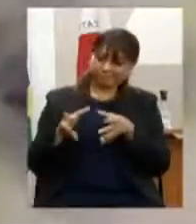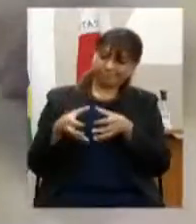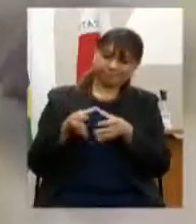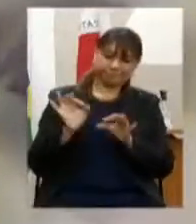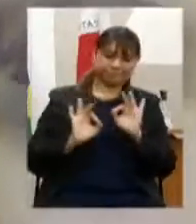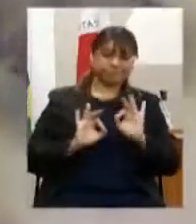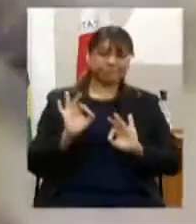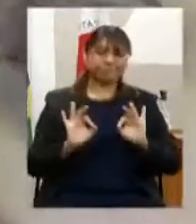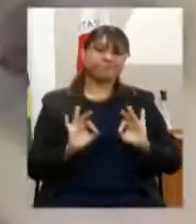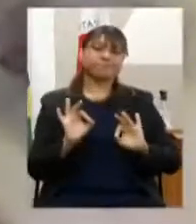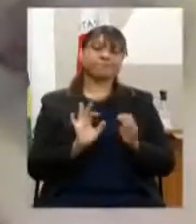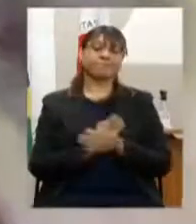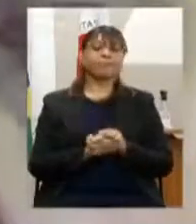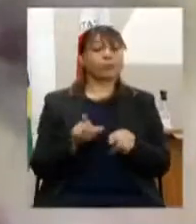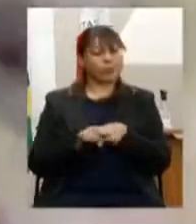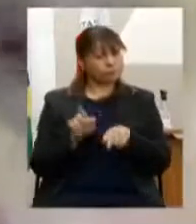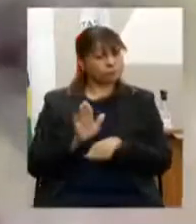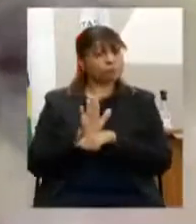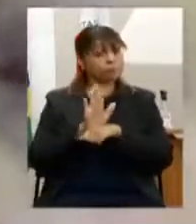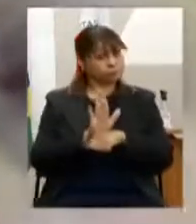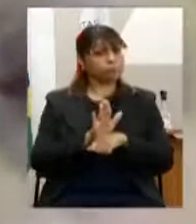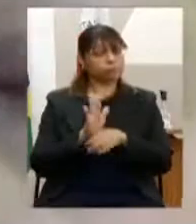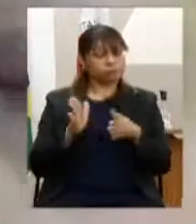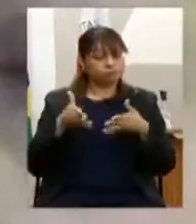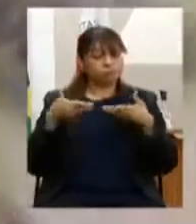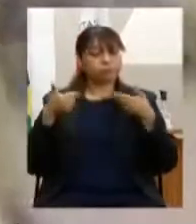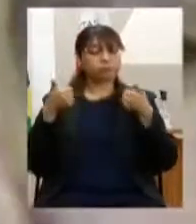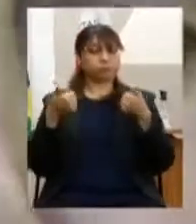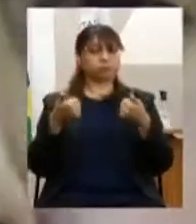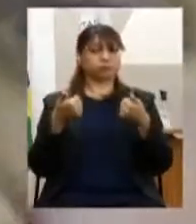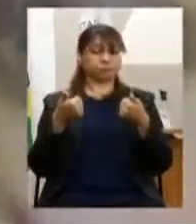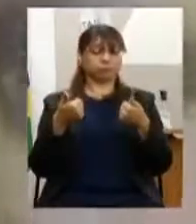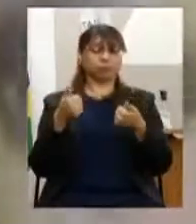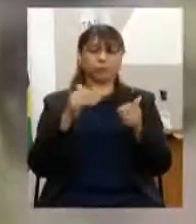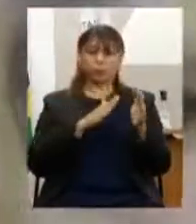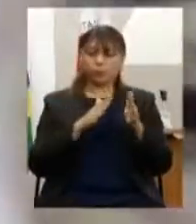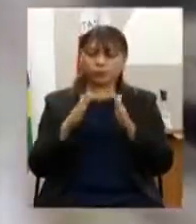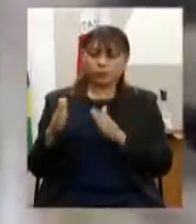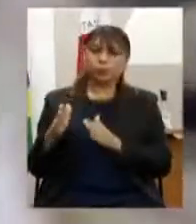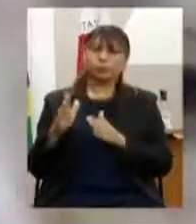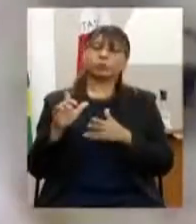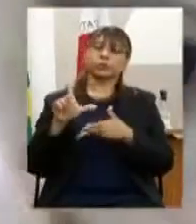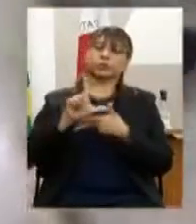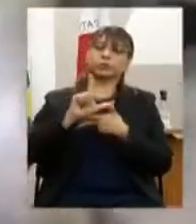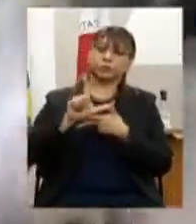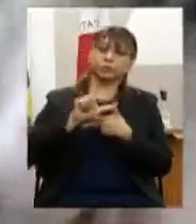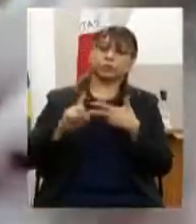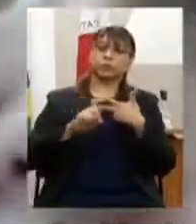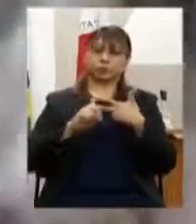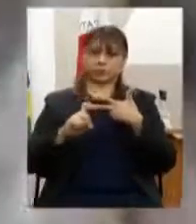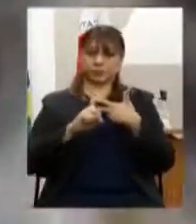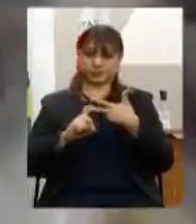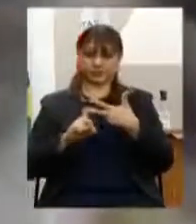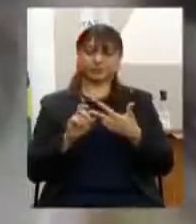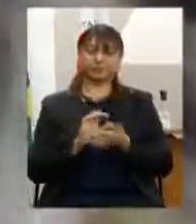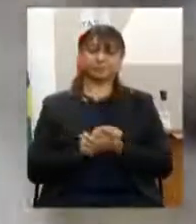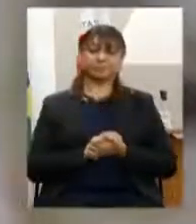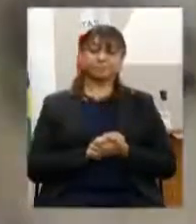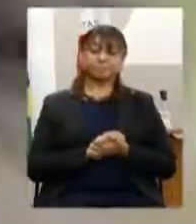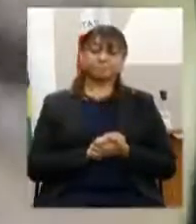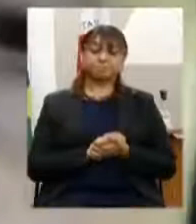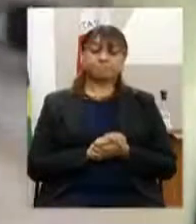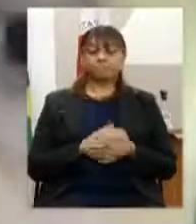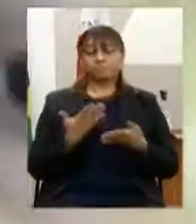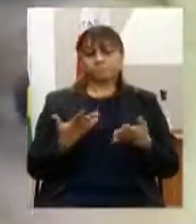e contribuindo para o aprimoramento dos processos legislativo e executivo. Bem,